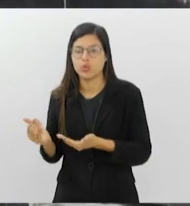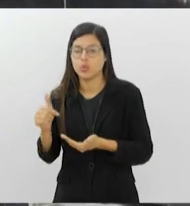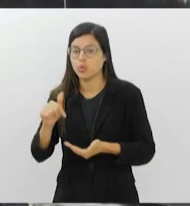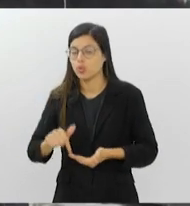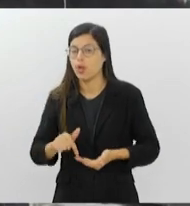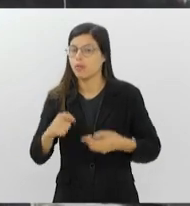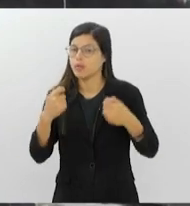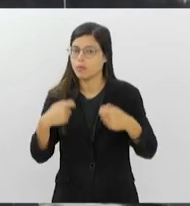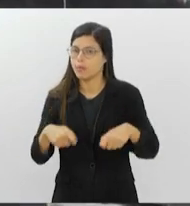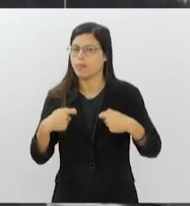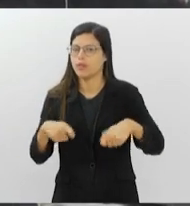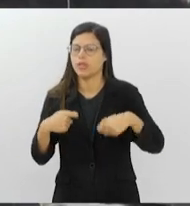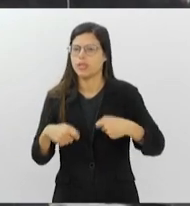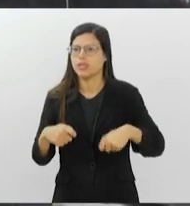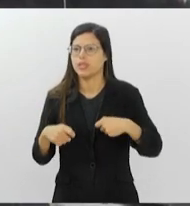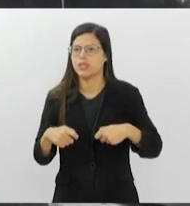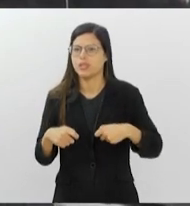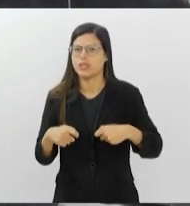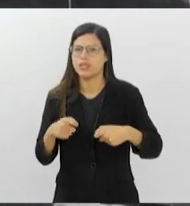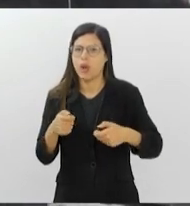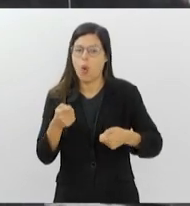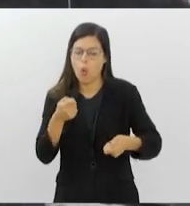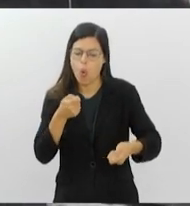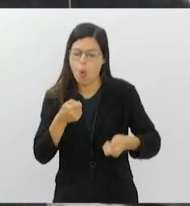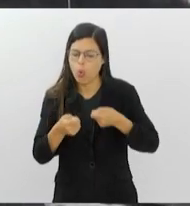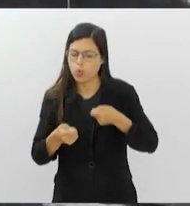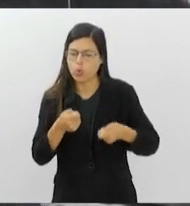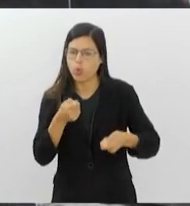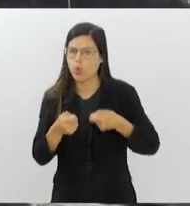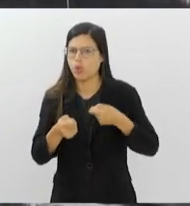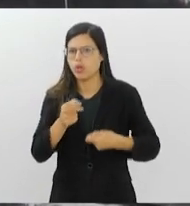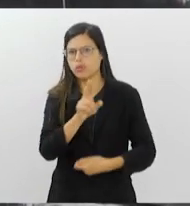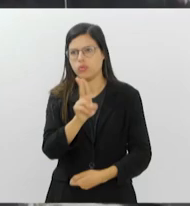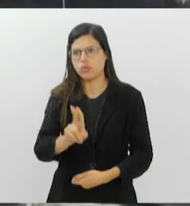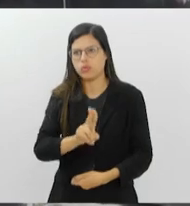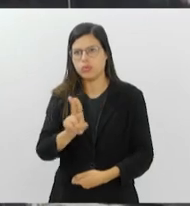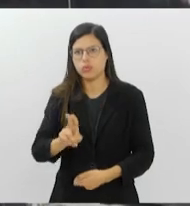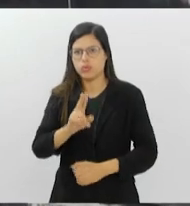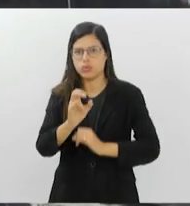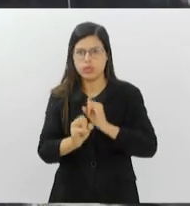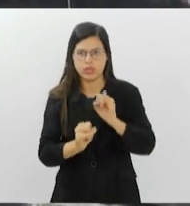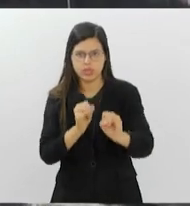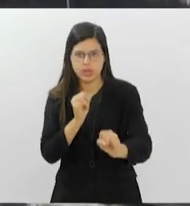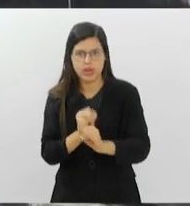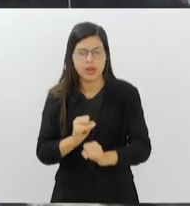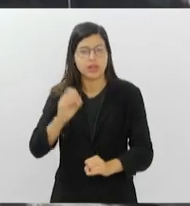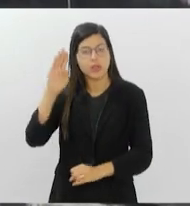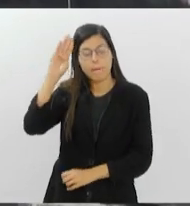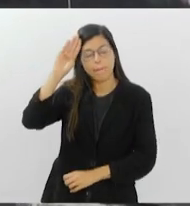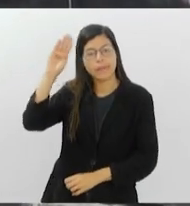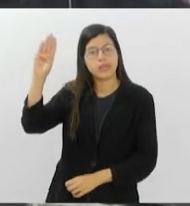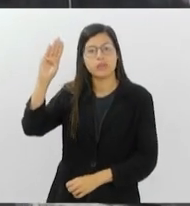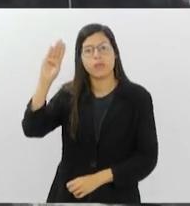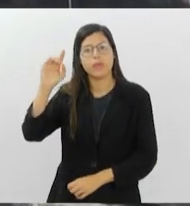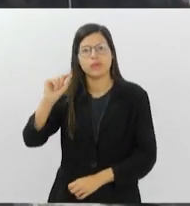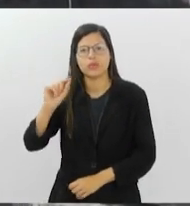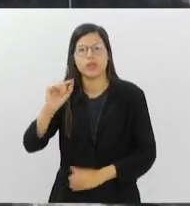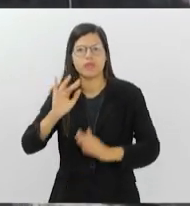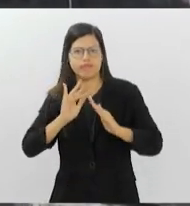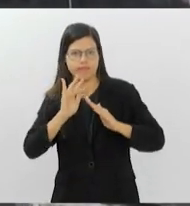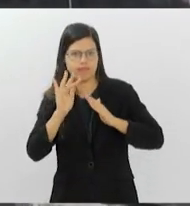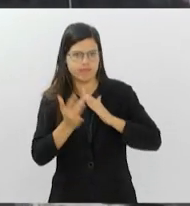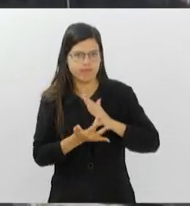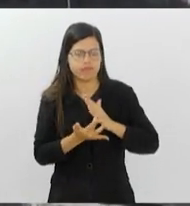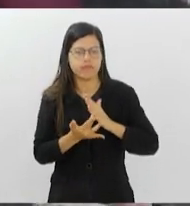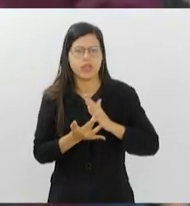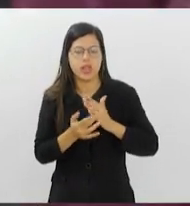necessário que haja controle do uso de internet e, principalmente, de redes sociais.